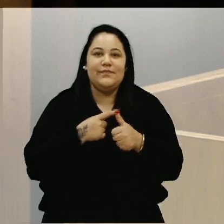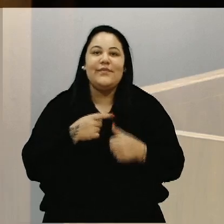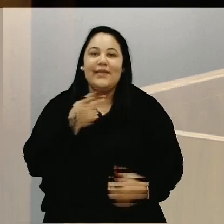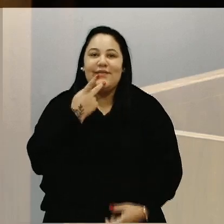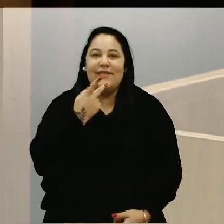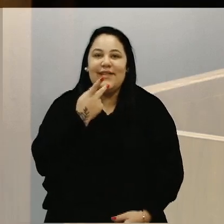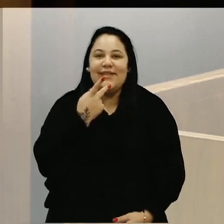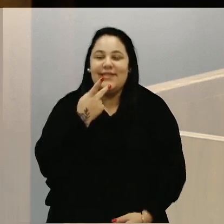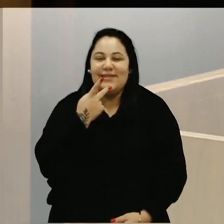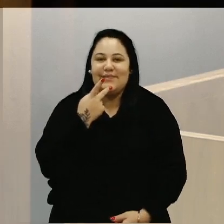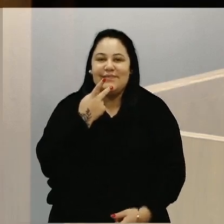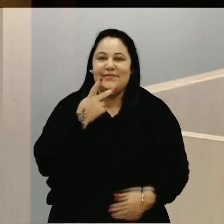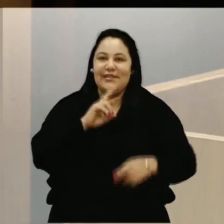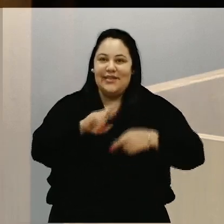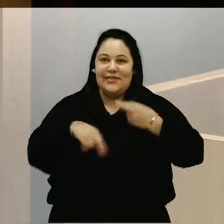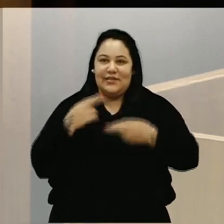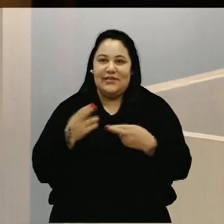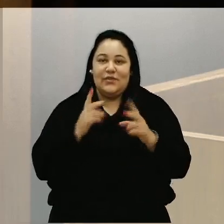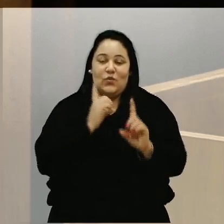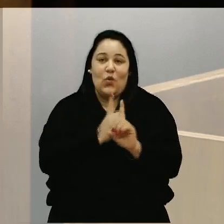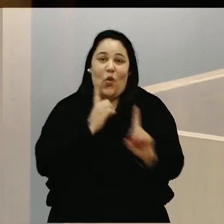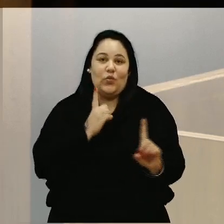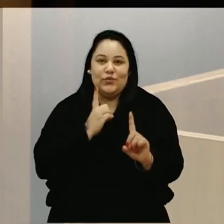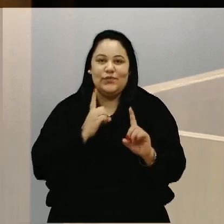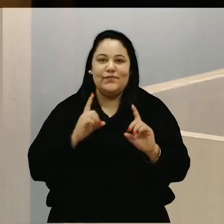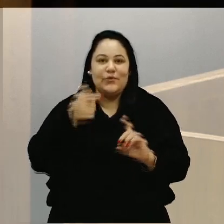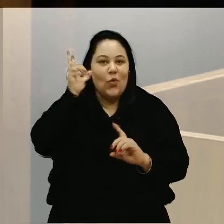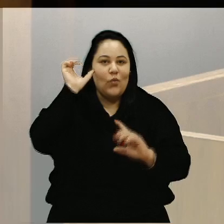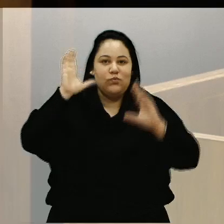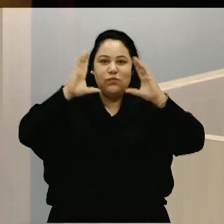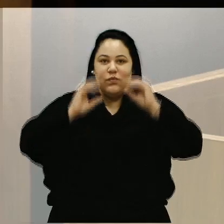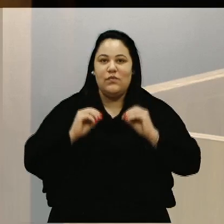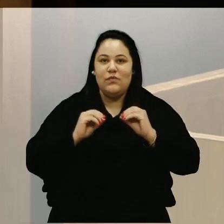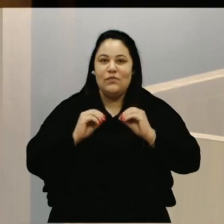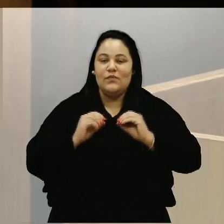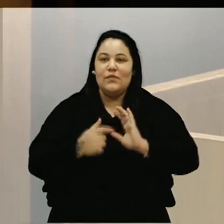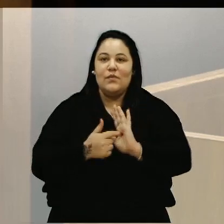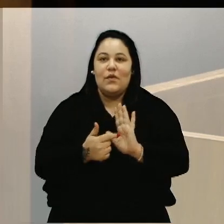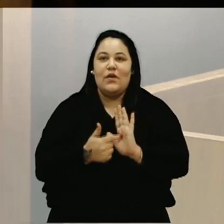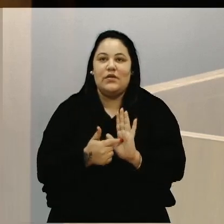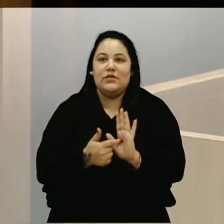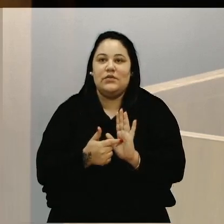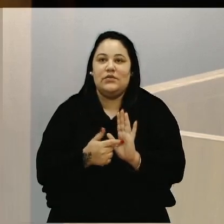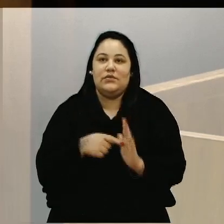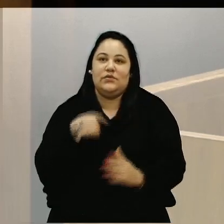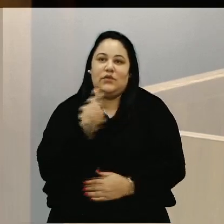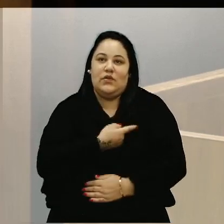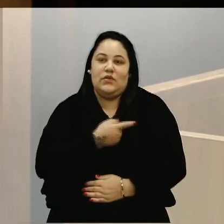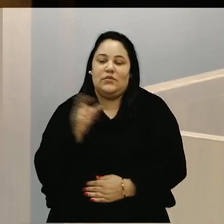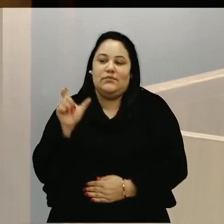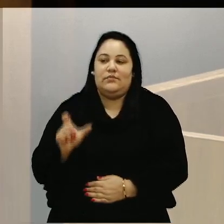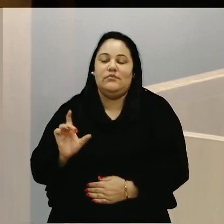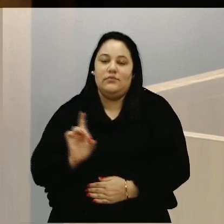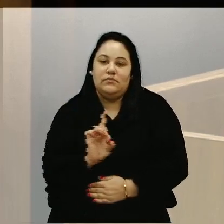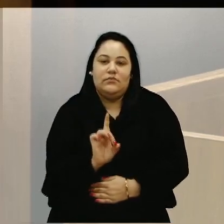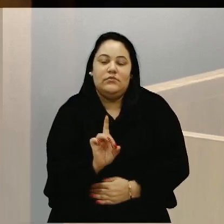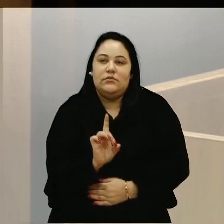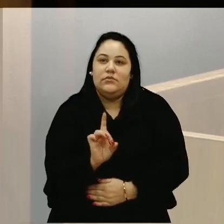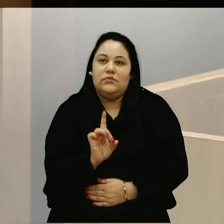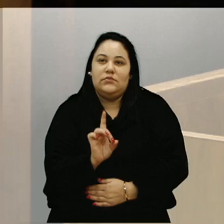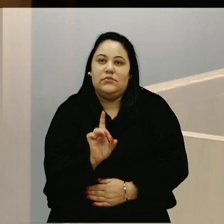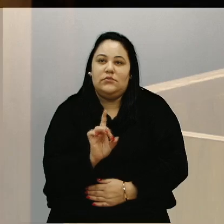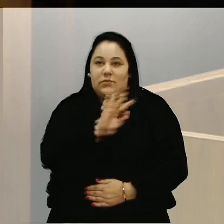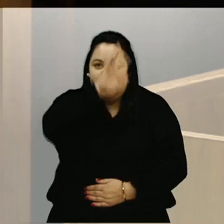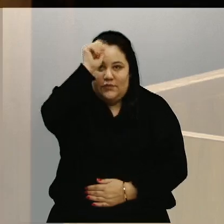ontem à noite. Encontro esse que apresenta o nosso pré-candidato, a Prefeitura Municipal de Caxias do Sul,